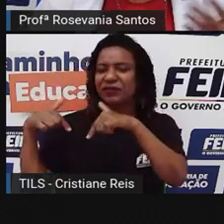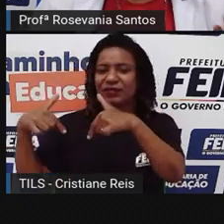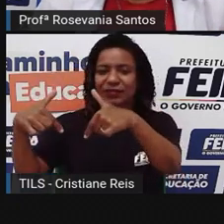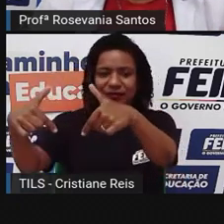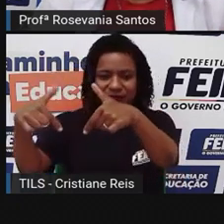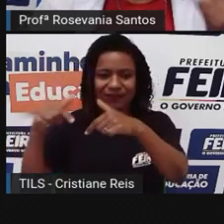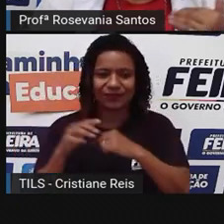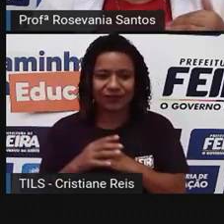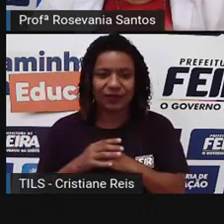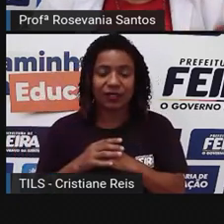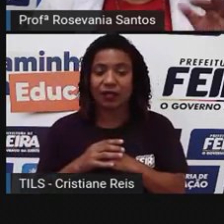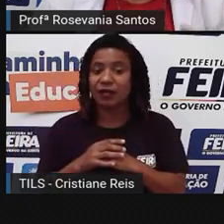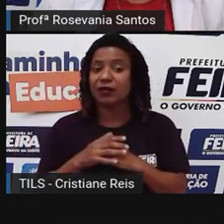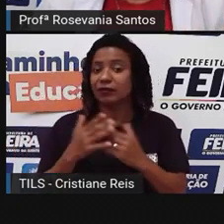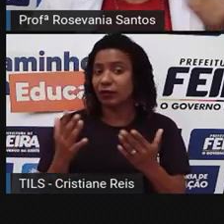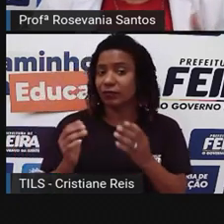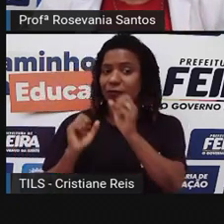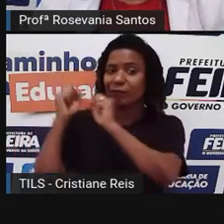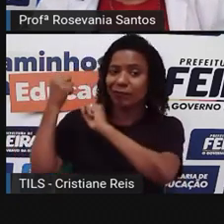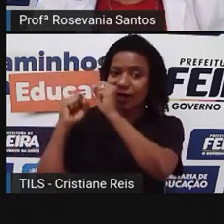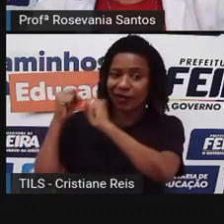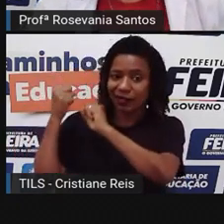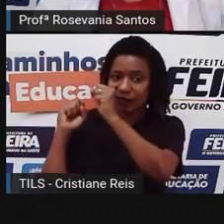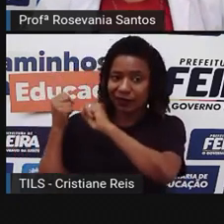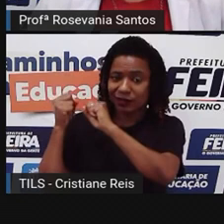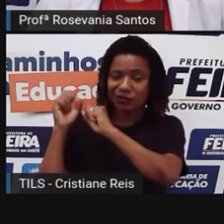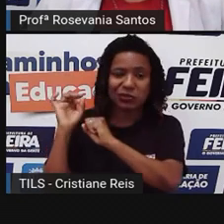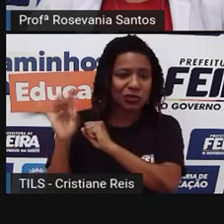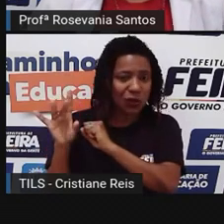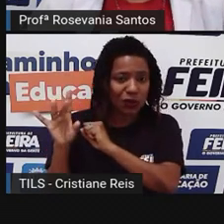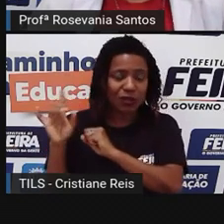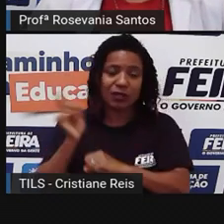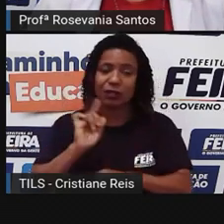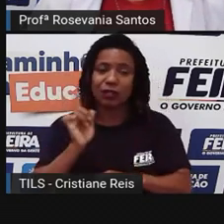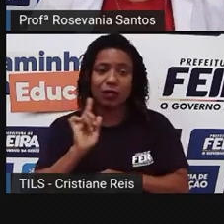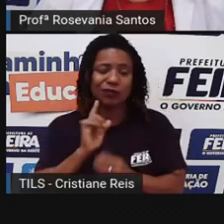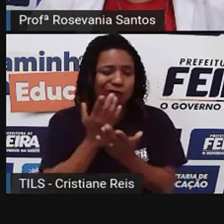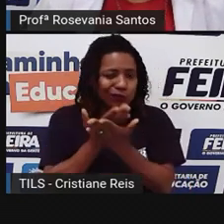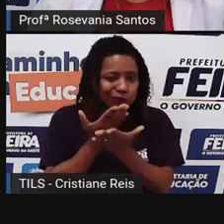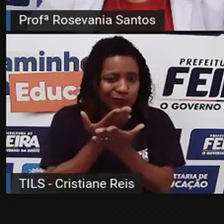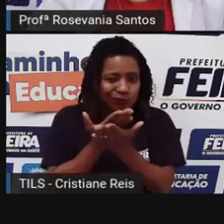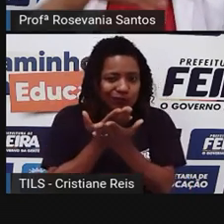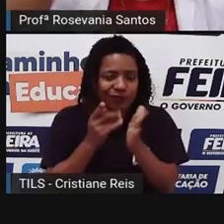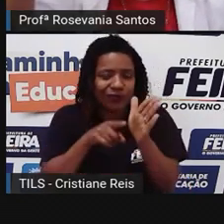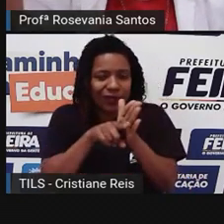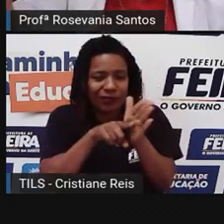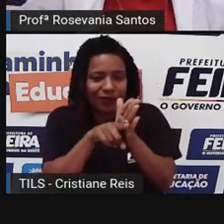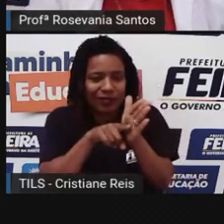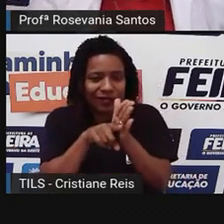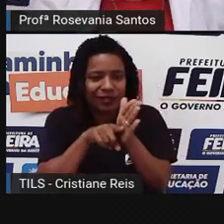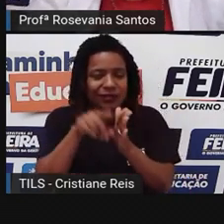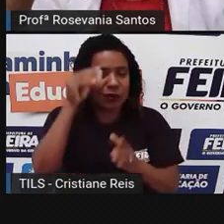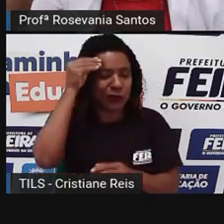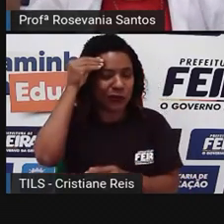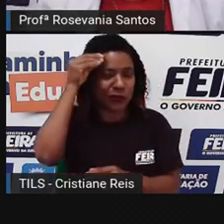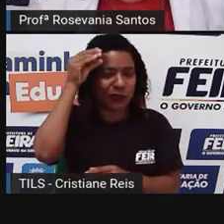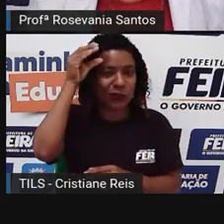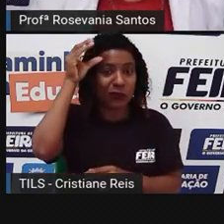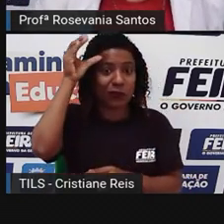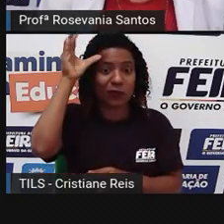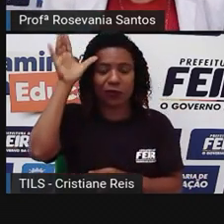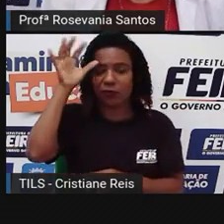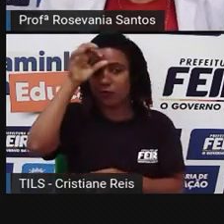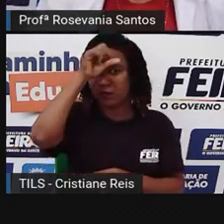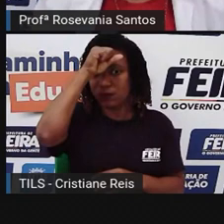não só máquinas, mas também o conhecimento empregado, né, para fazer os produtos, fez com que o mundo desse um